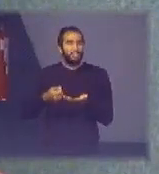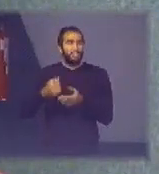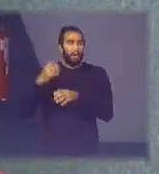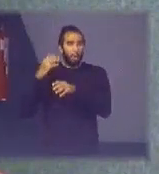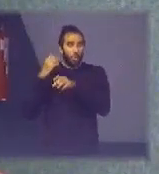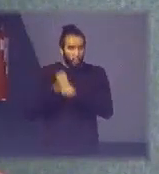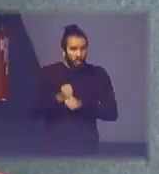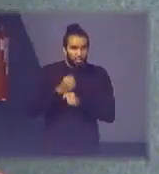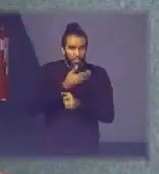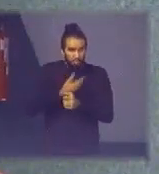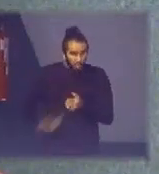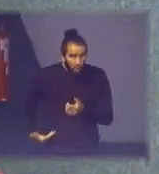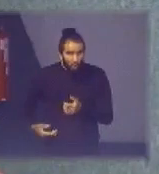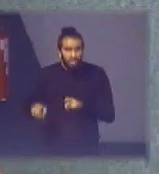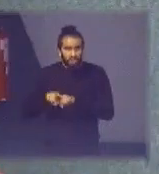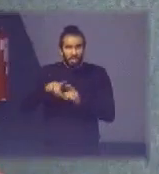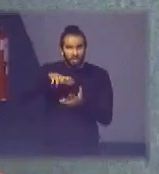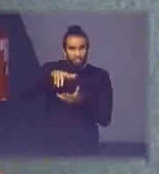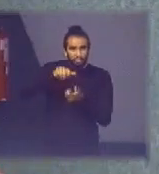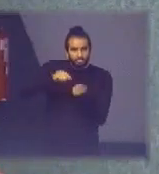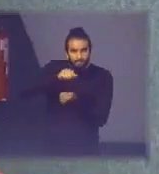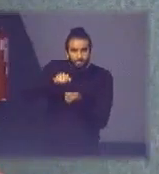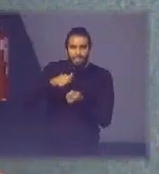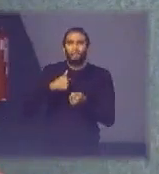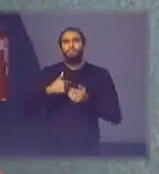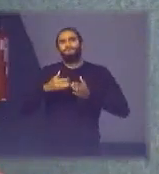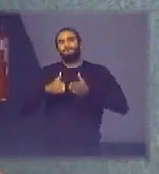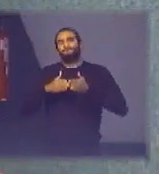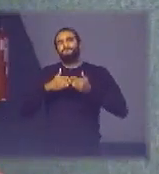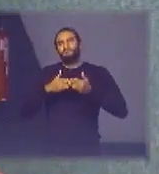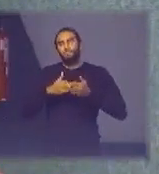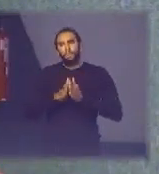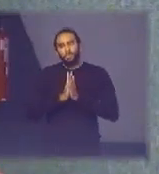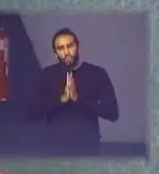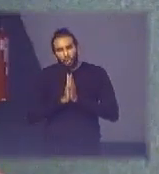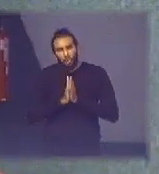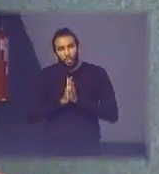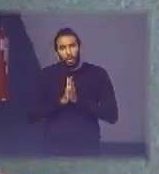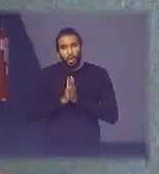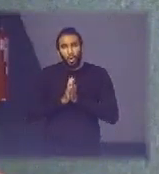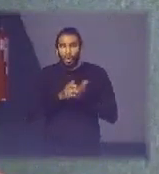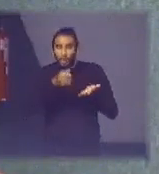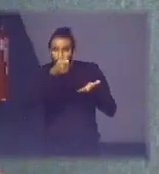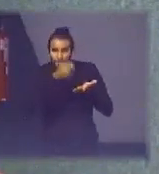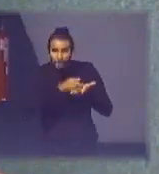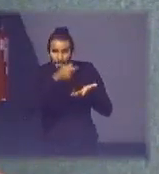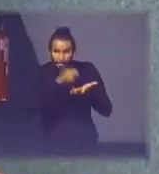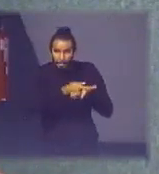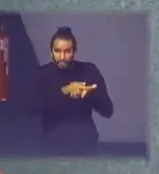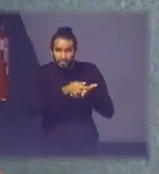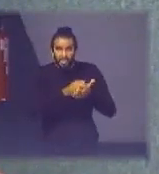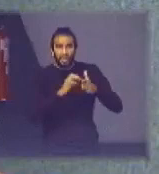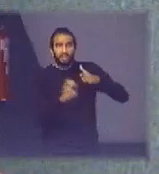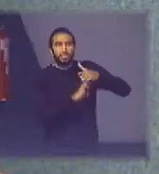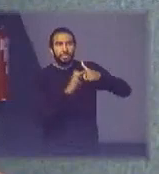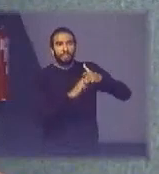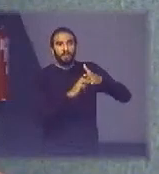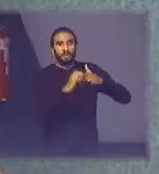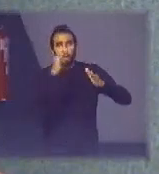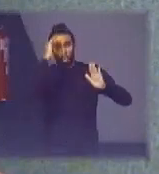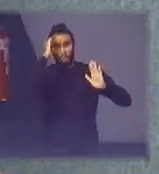uma das principais coisas que eu peço comprem de empresas que atendam a lei